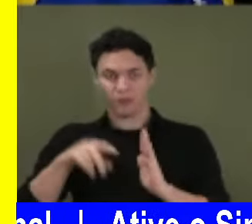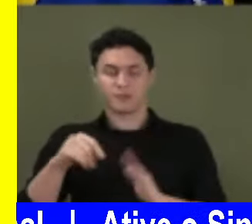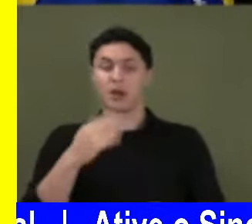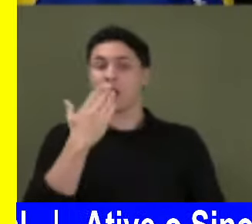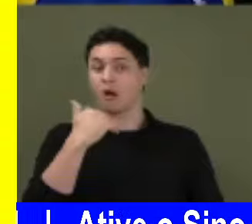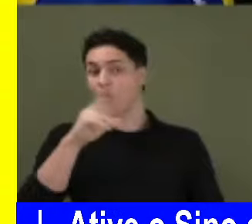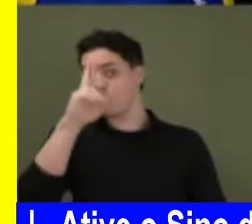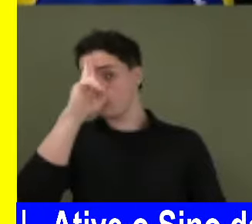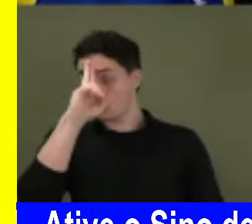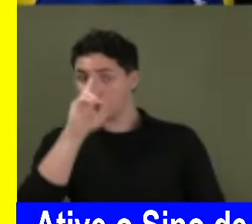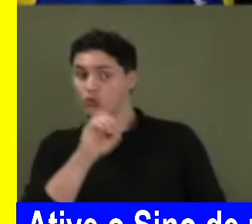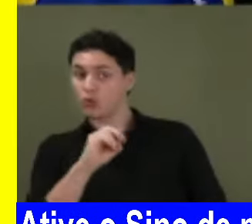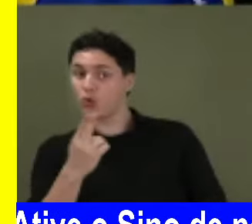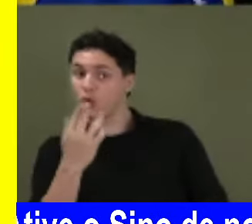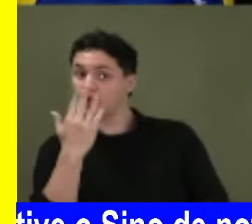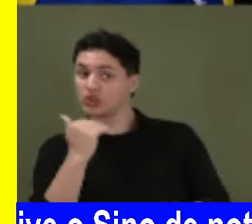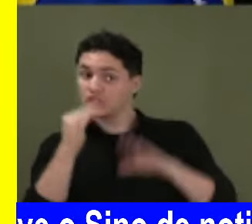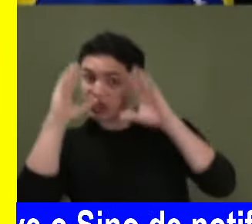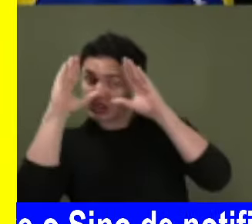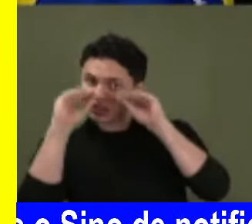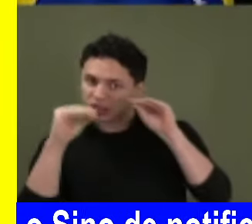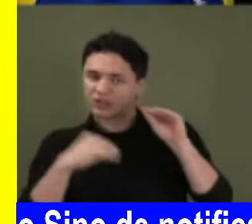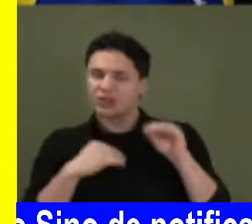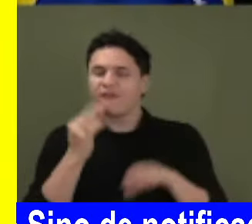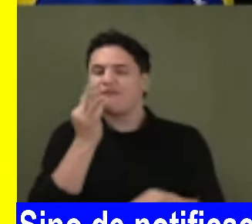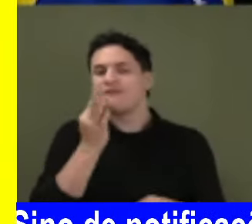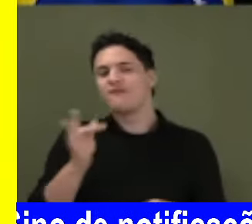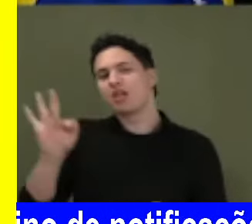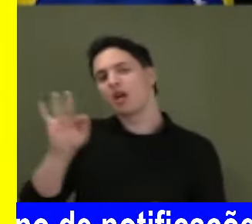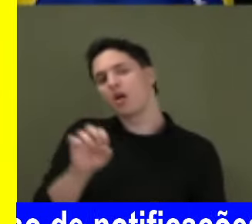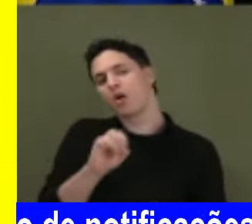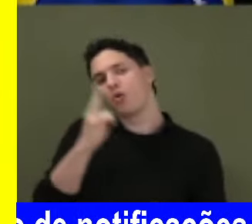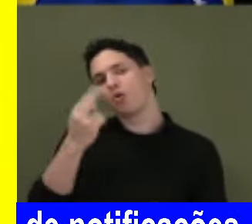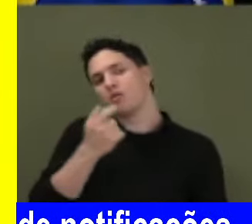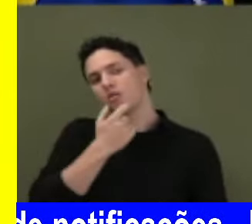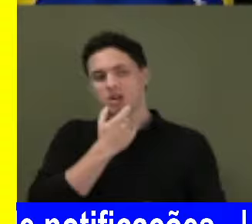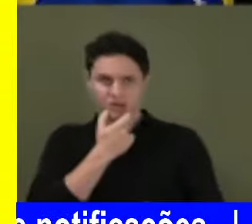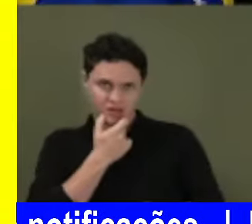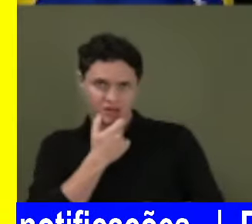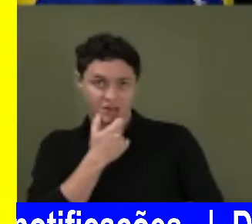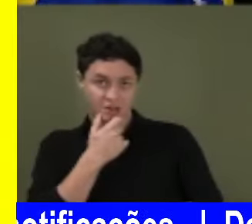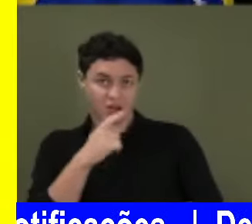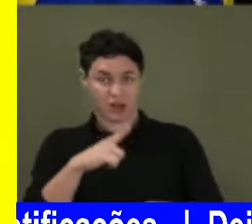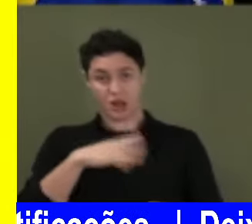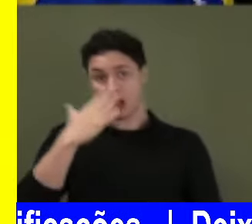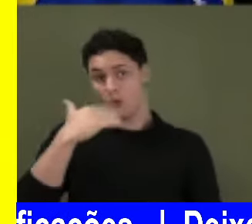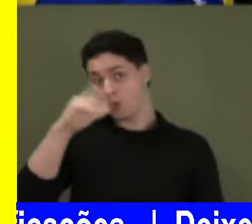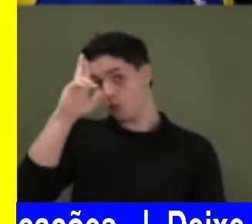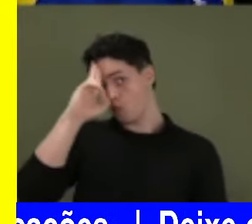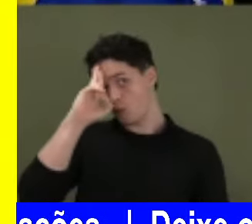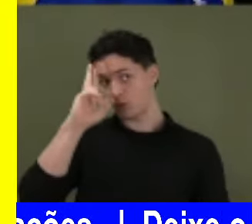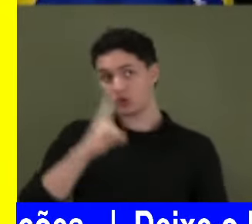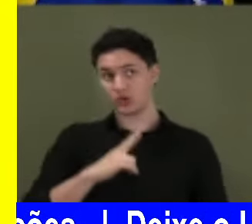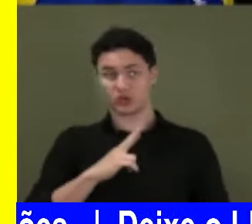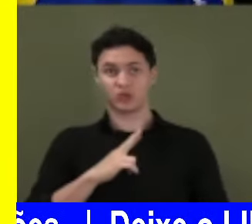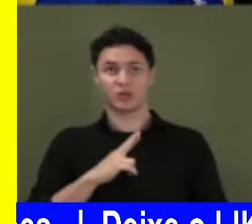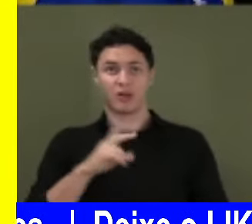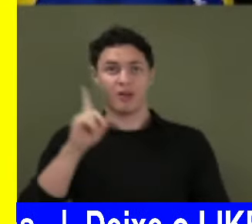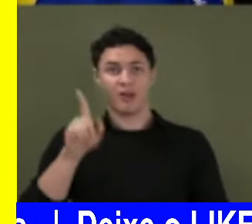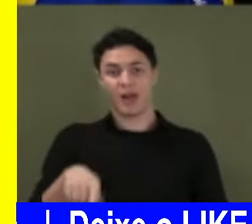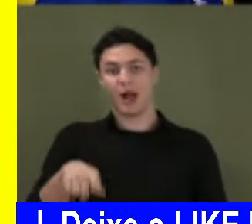Almoço ou jantar, tipo a francesa ou inglesa. Ó, tem mais, Almoço ou jantar, tipo a alimentação